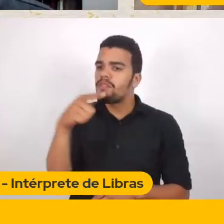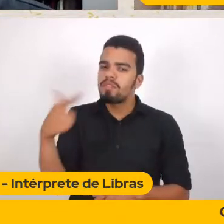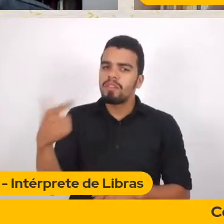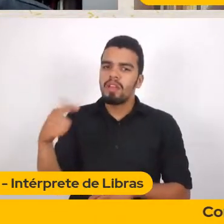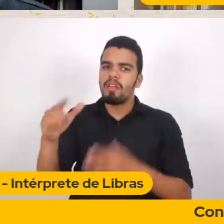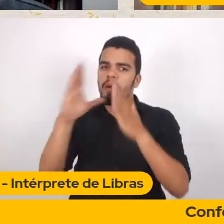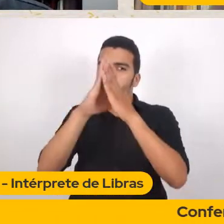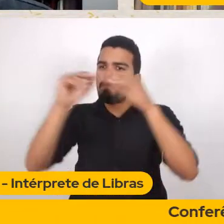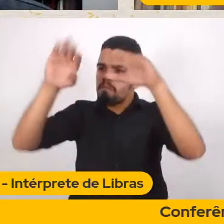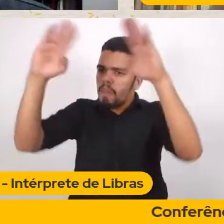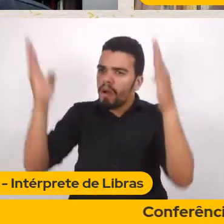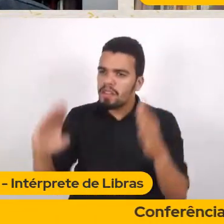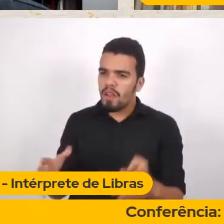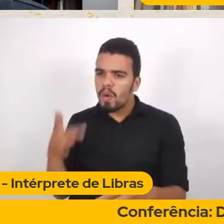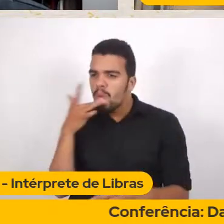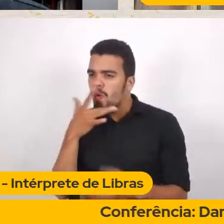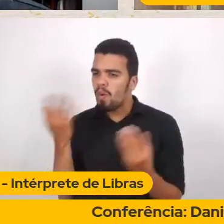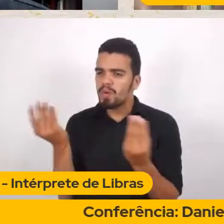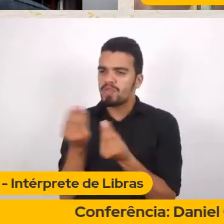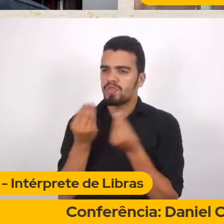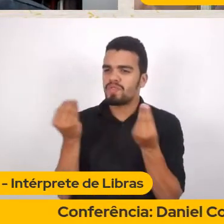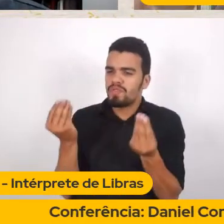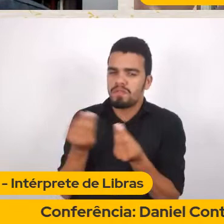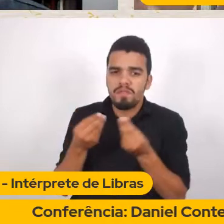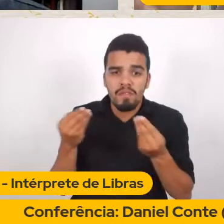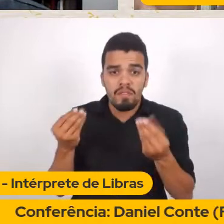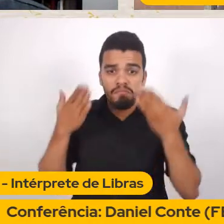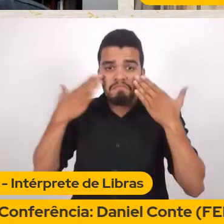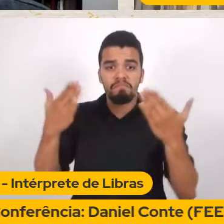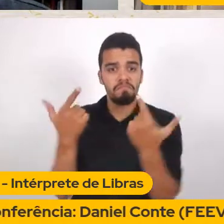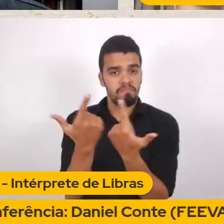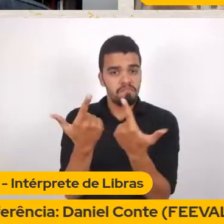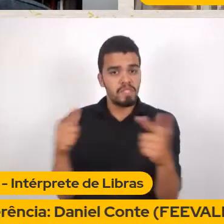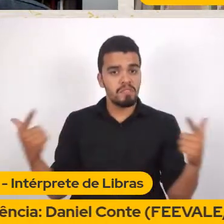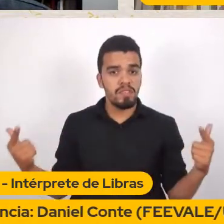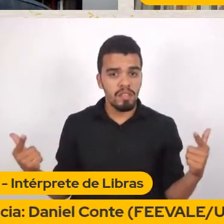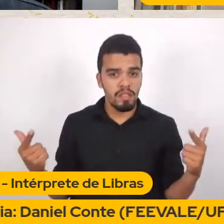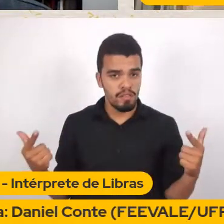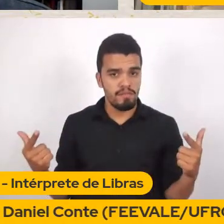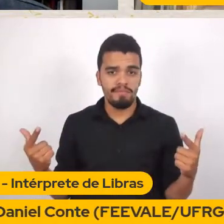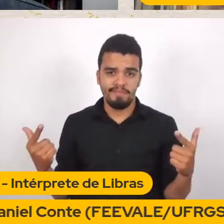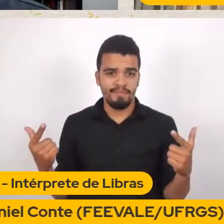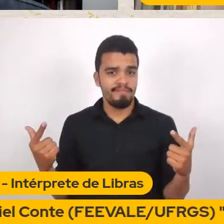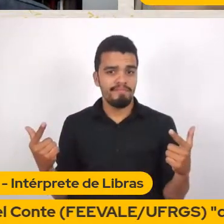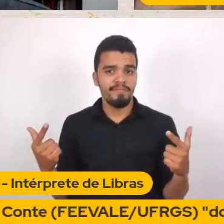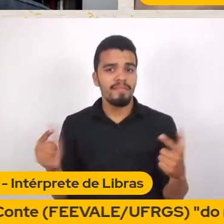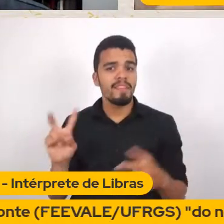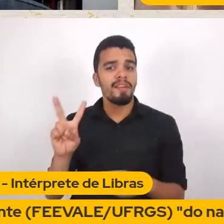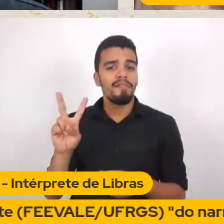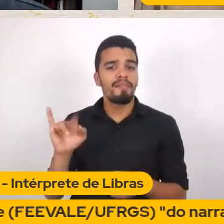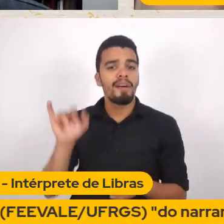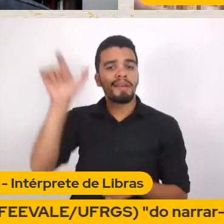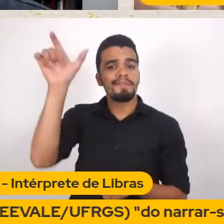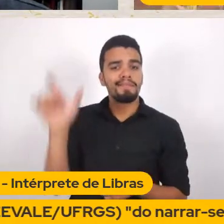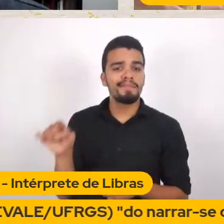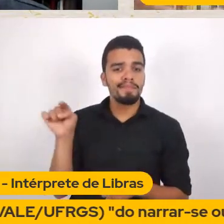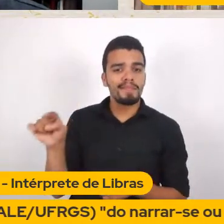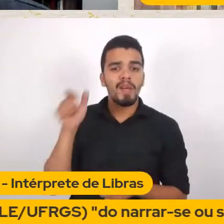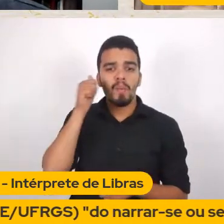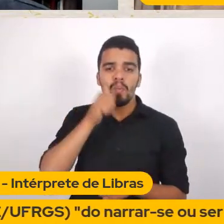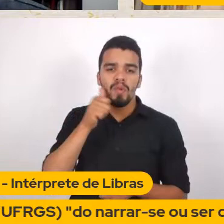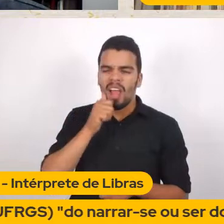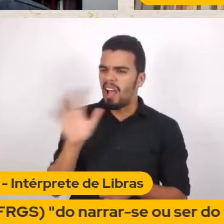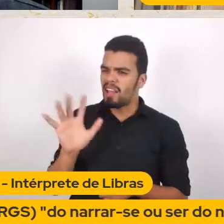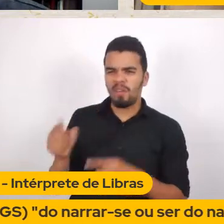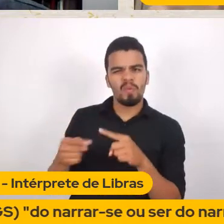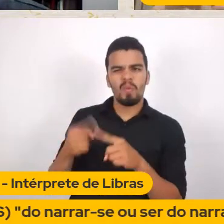vulgarabilidade No ordinário dele Vai ser uma mulher Não mulher Porque não é aquela mulher Que ele